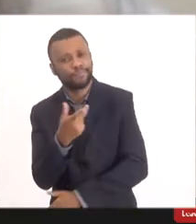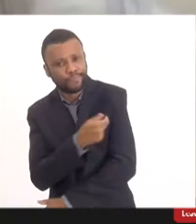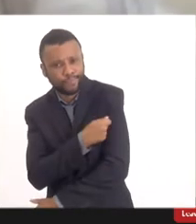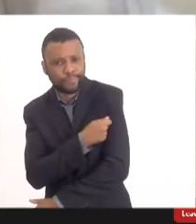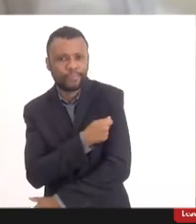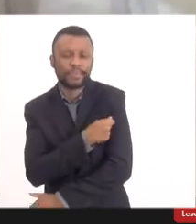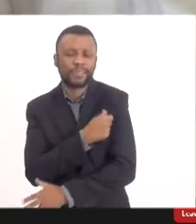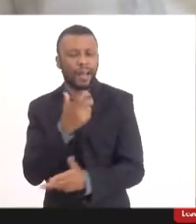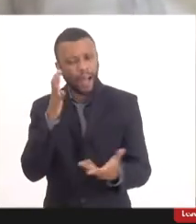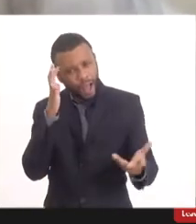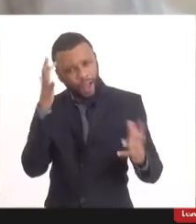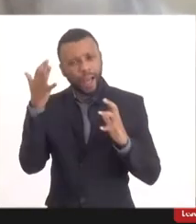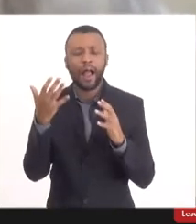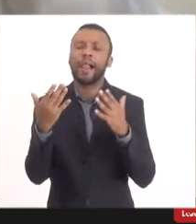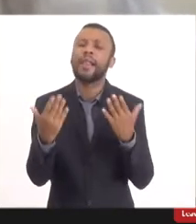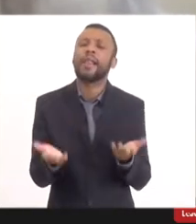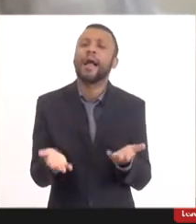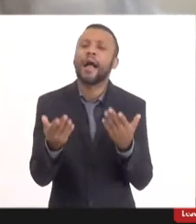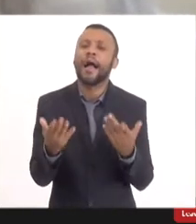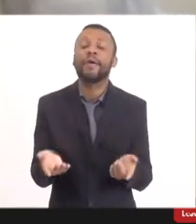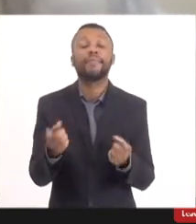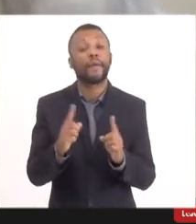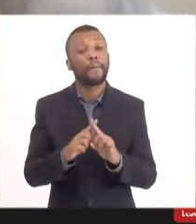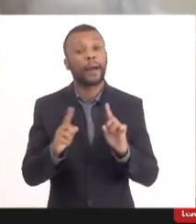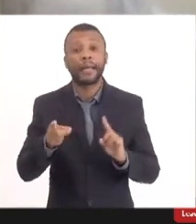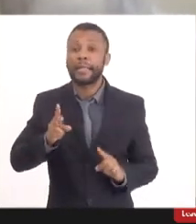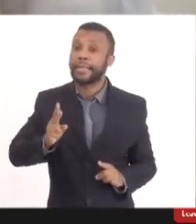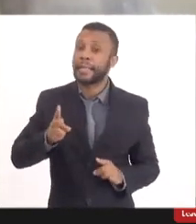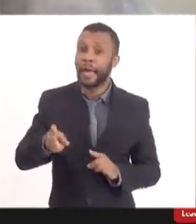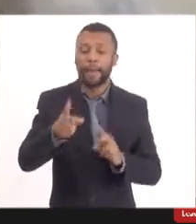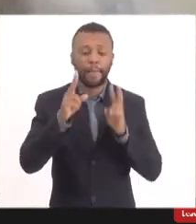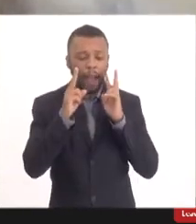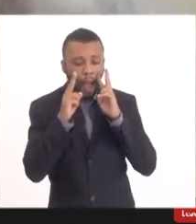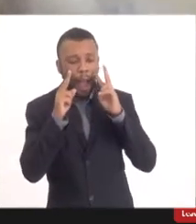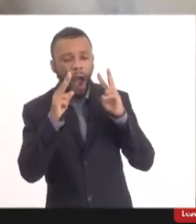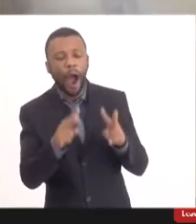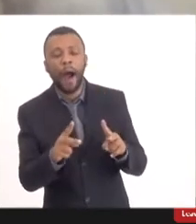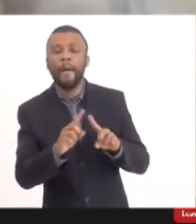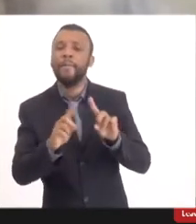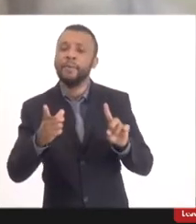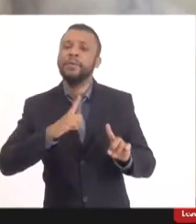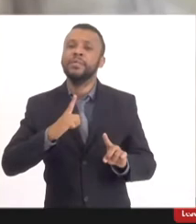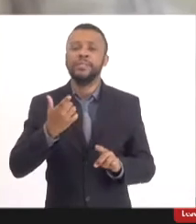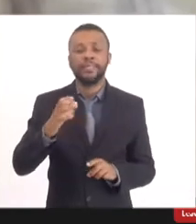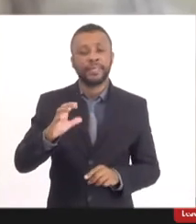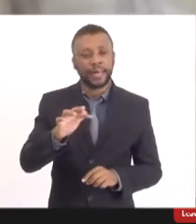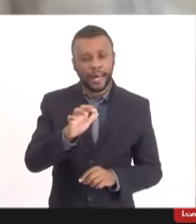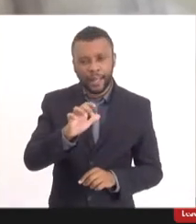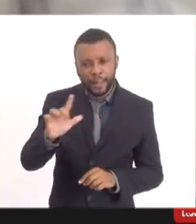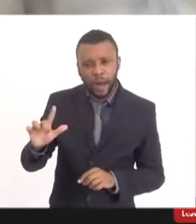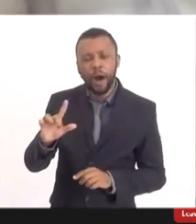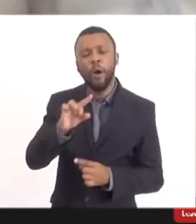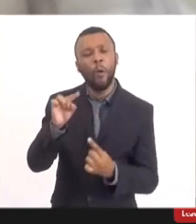leve, mas nem sempre isso é levado em consideração. Agora, existe esse canal para fazer essa